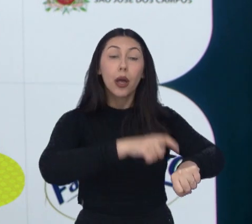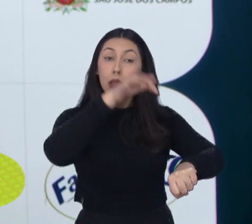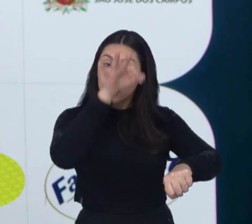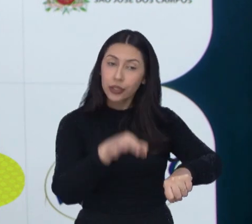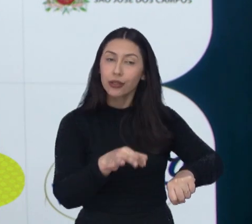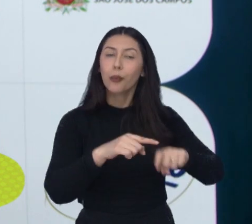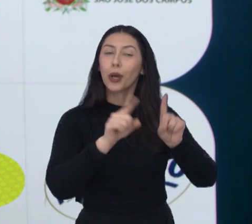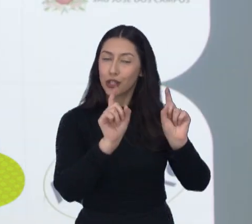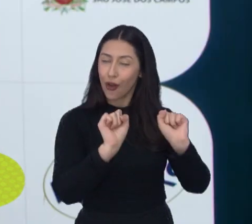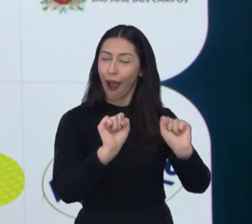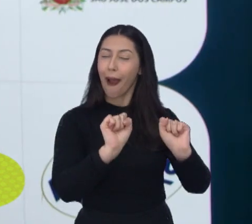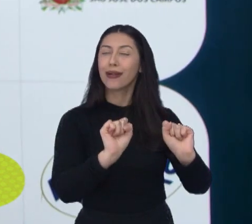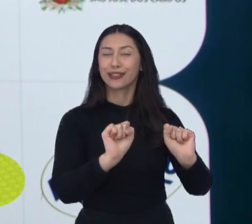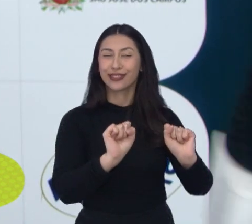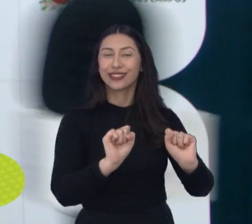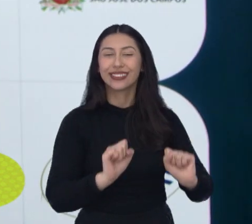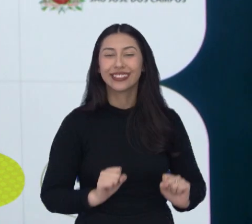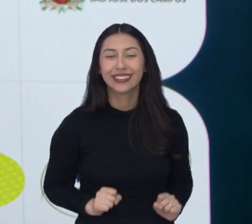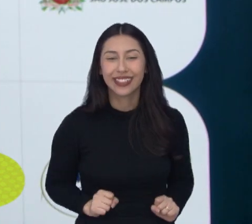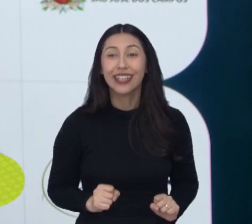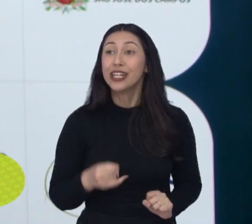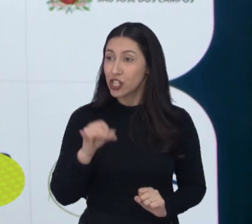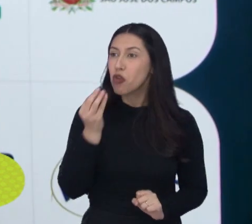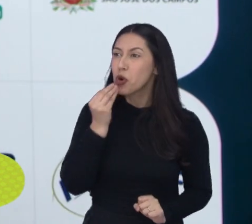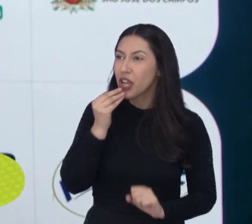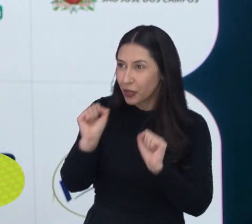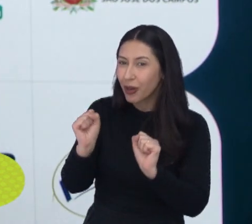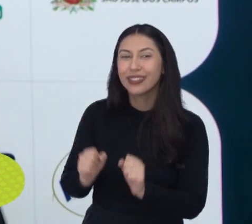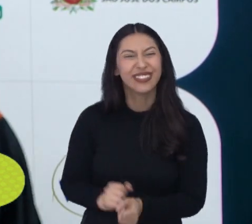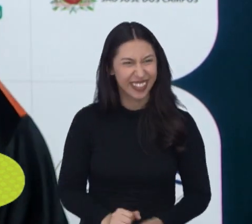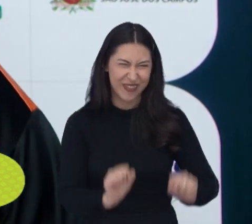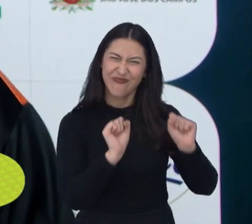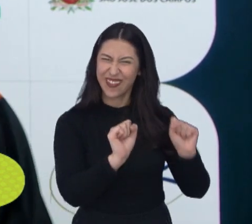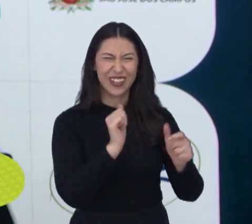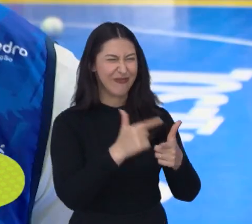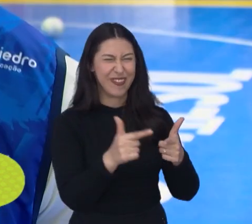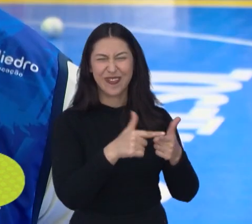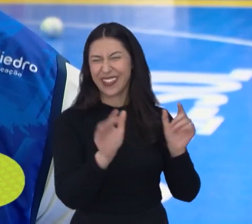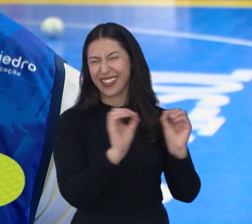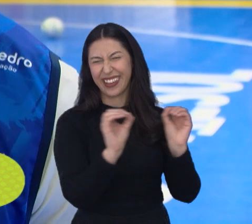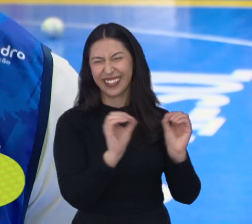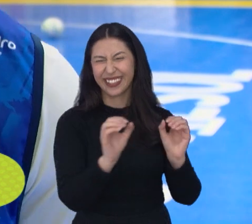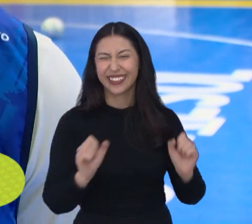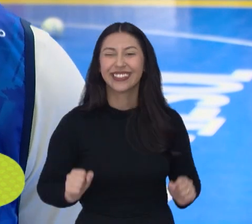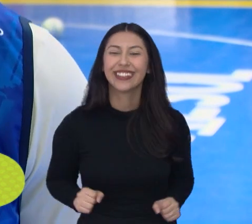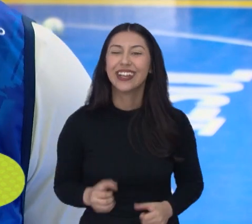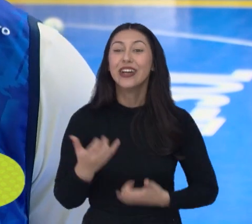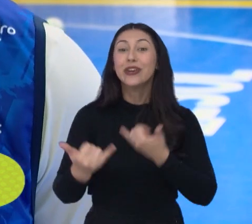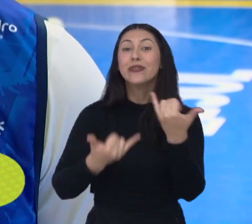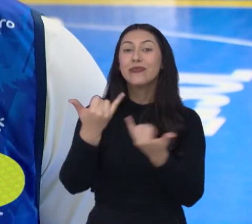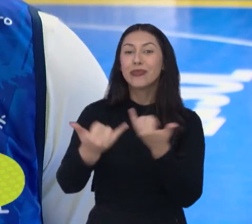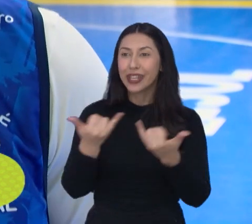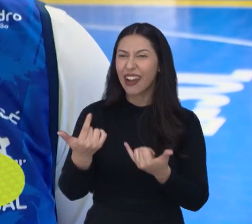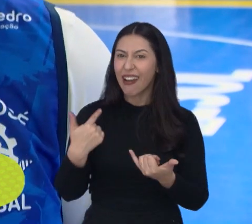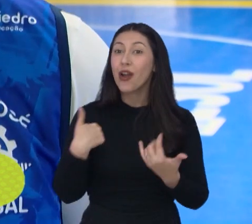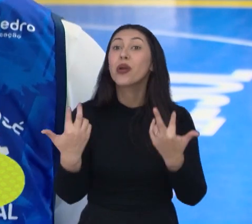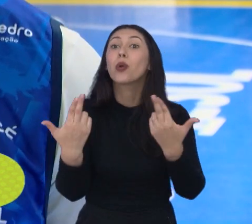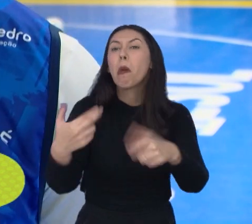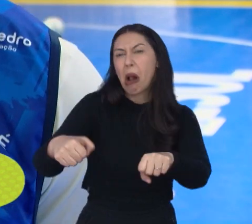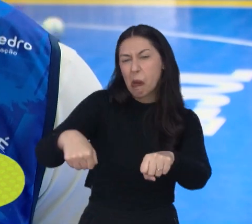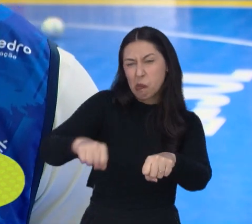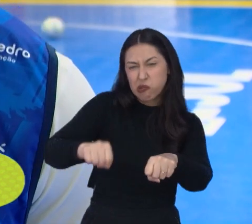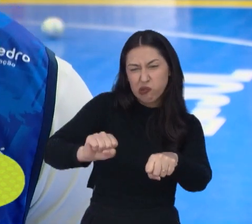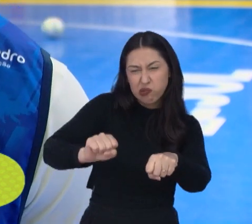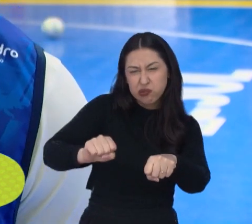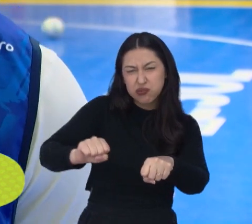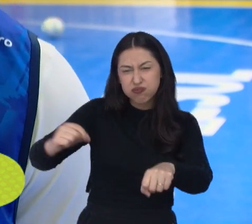mas eu aprovo, pode fazer. Se abrir, vai chutar, tem problema? Pode chutar, não tem problema não. Os caras brincam, né, que eu ligo a moto, né, mas